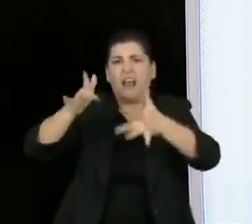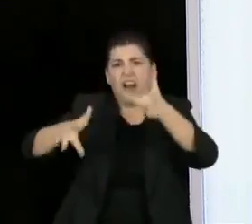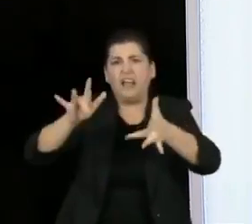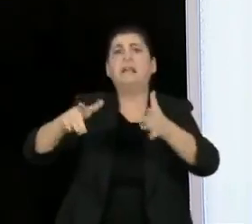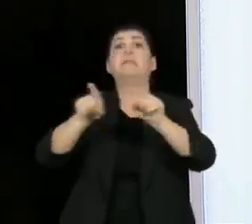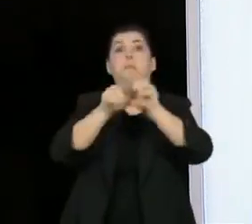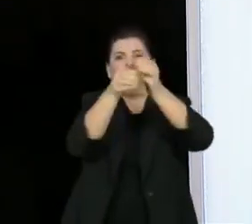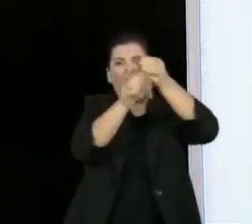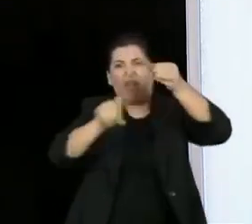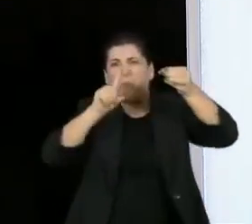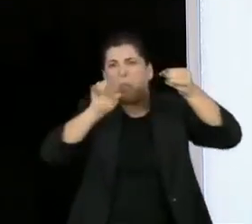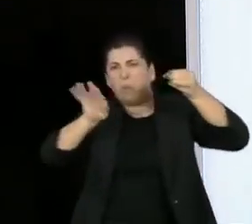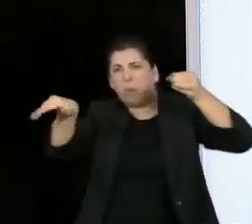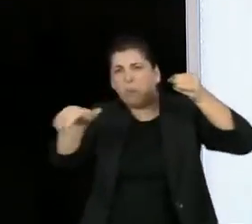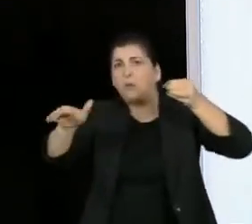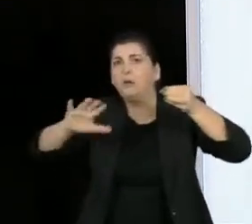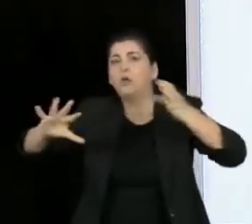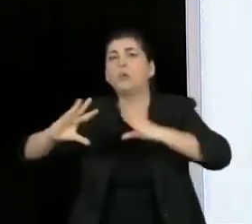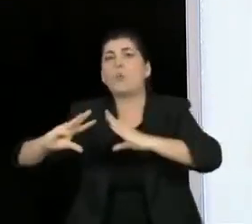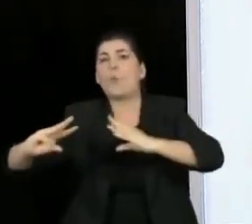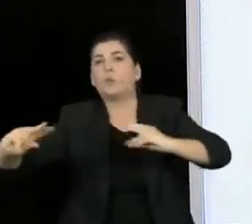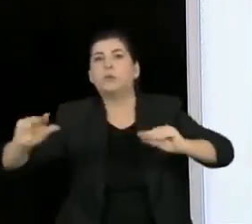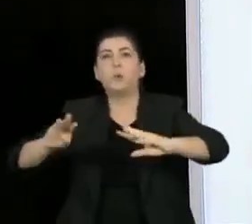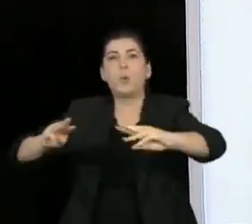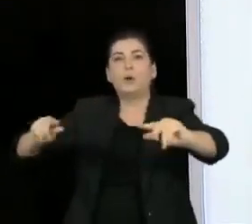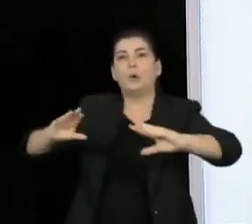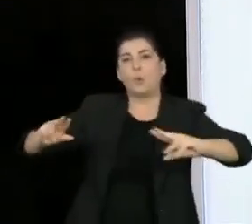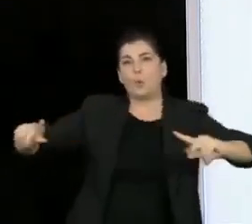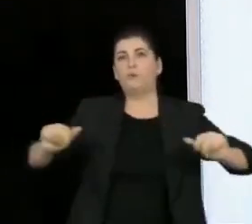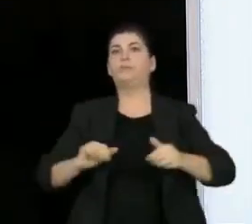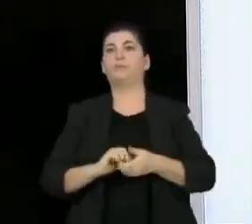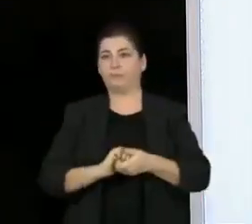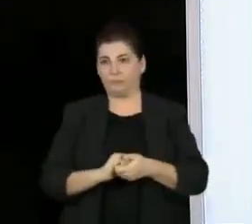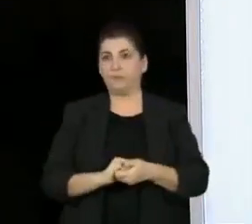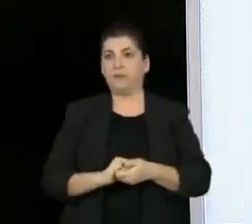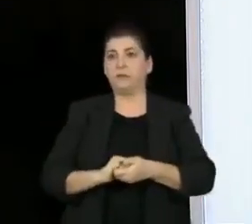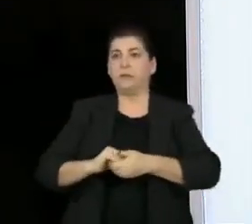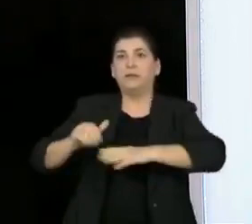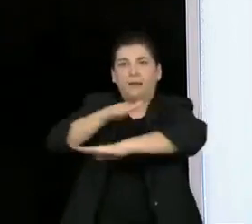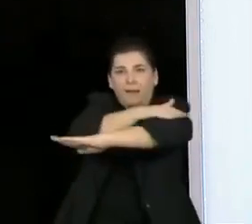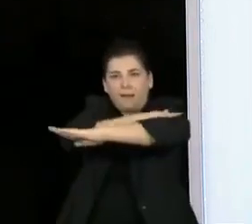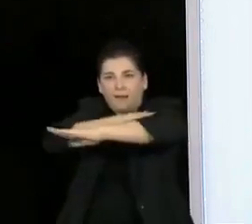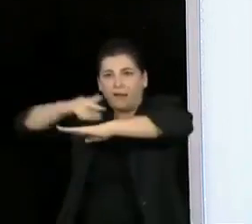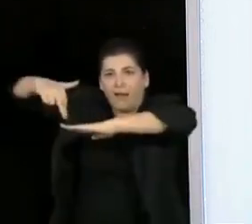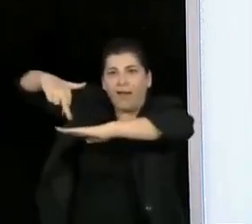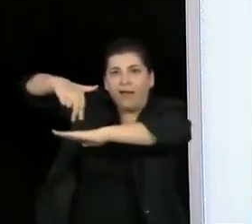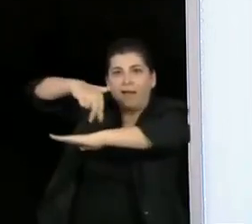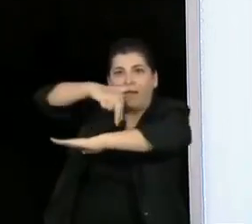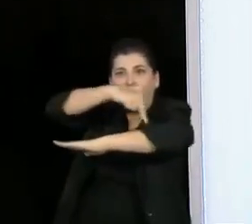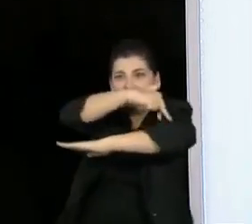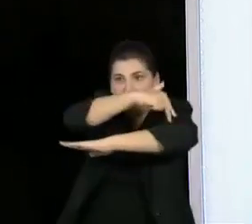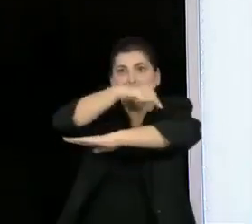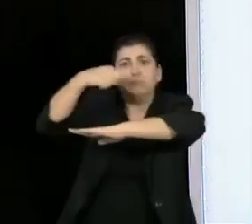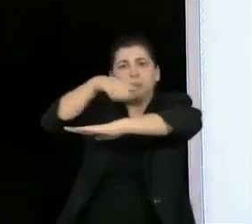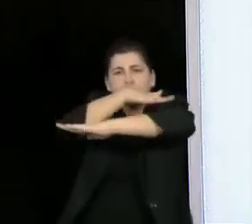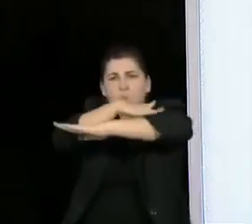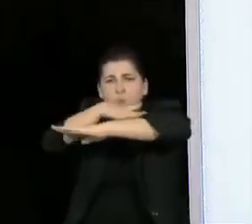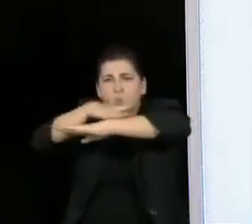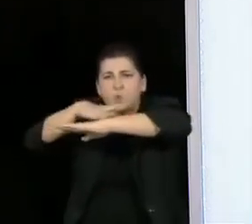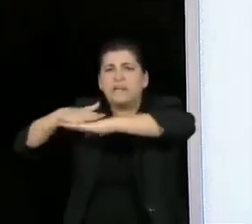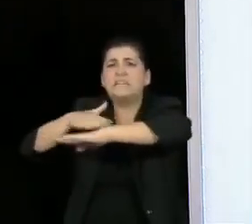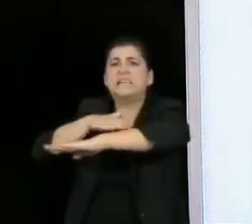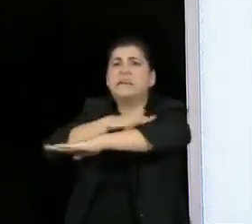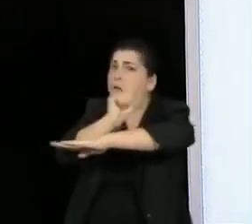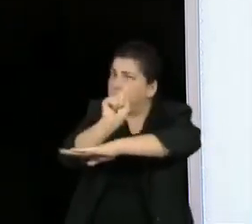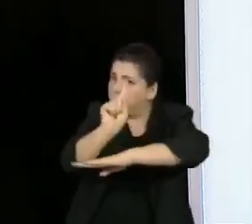mas, ao mesmo tempo, você põe a infraestrutura de bairro. Você coloca calçadas, você coloca clube, ama delegacia e